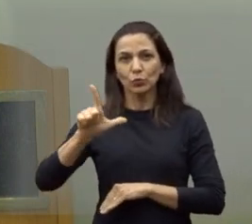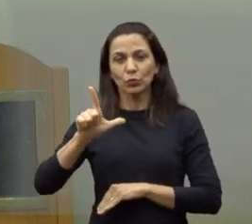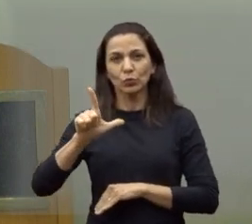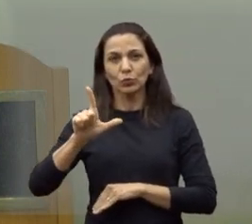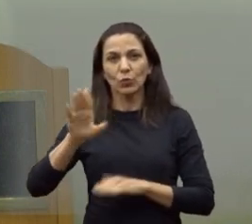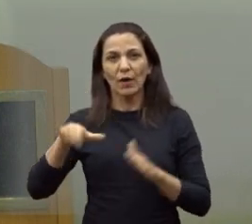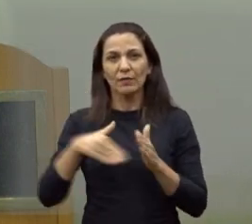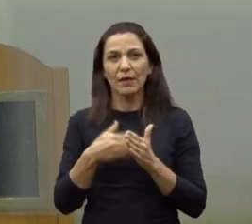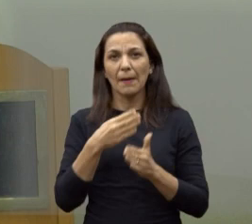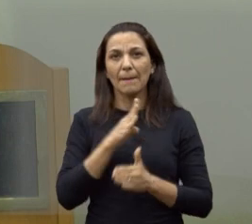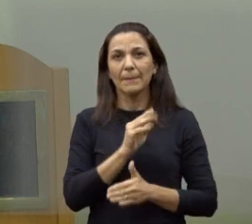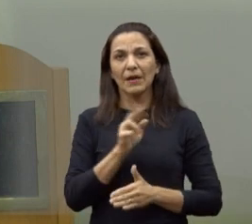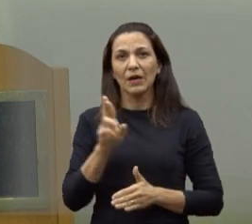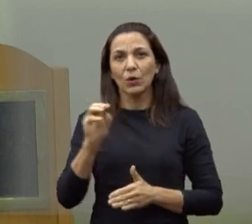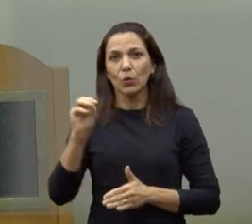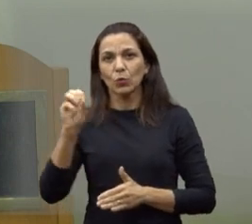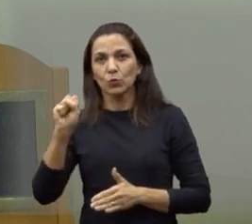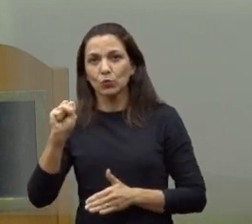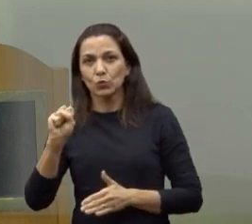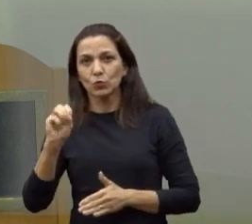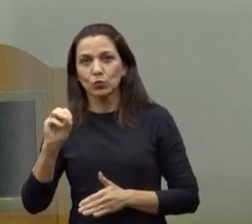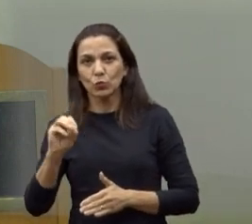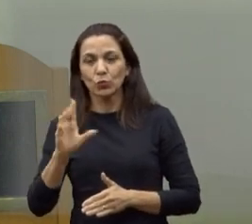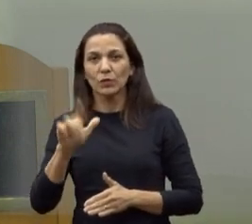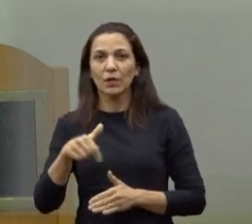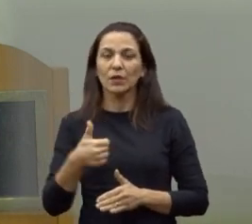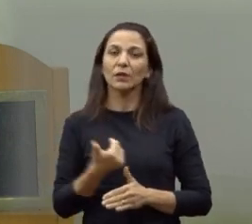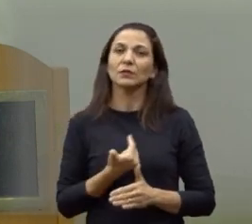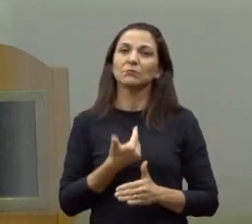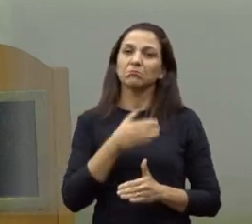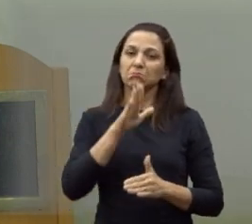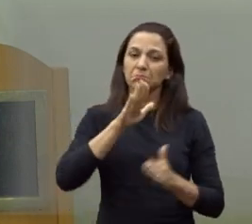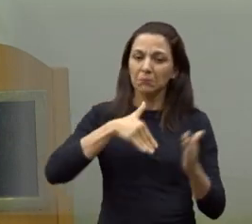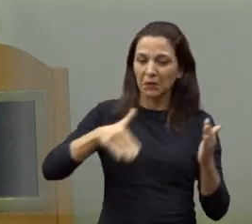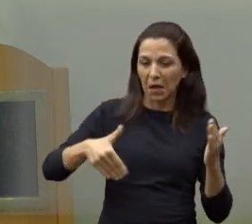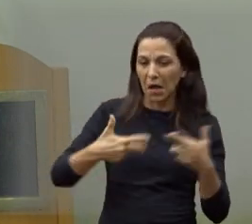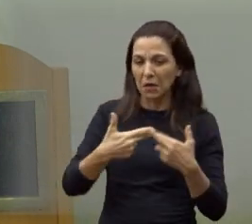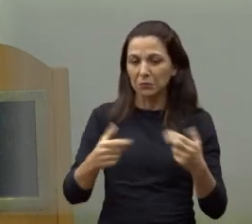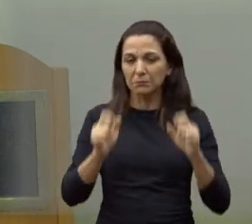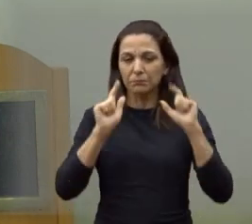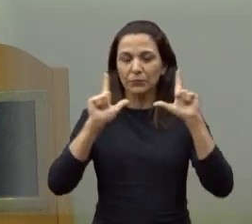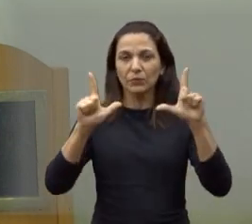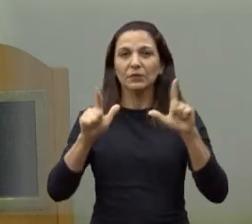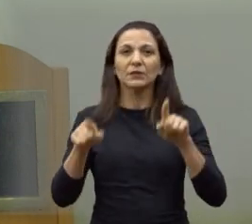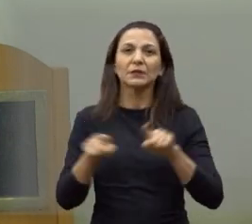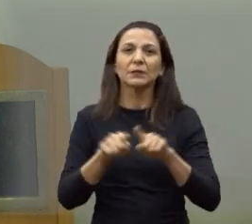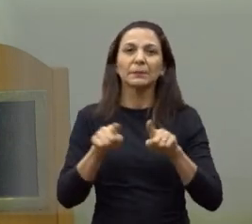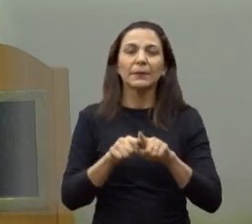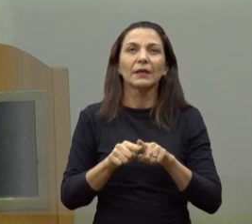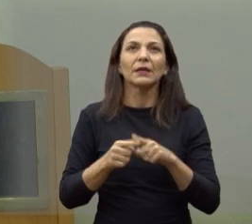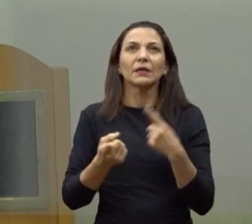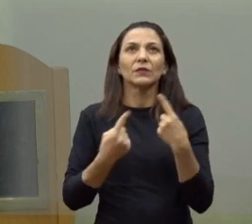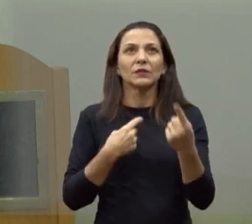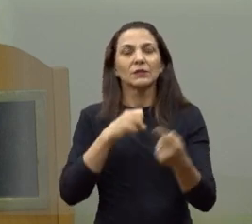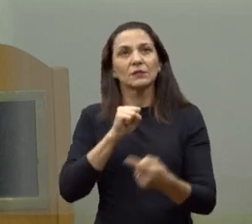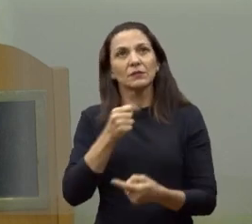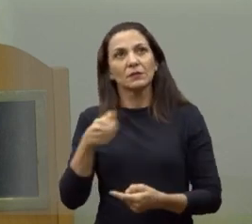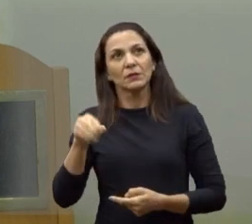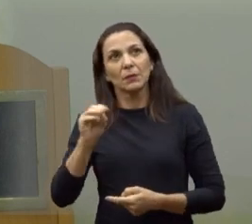até Barroso, foi concluído, fez toda essa sinalização. A gente pediu também na São Bento, não sei se já começou na São Bento.